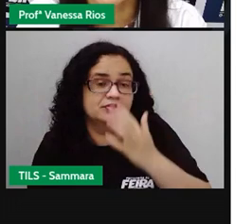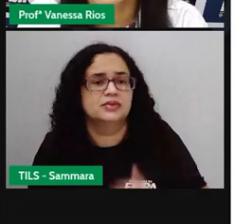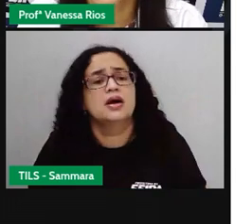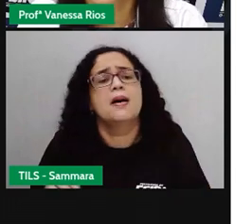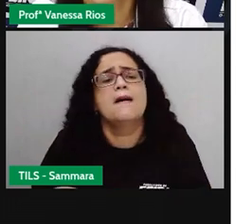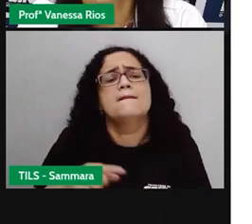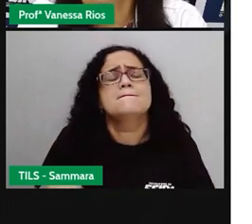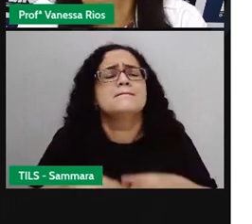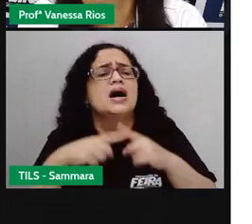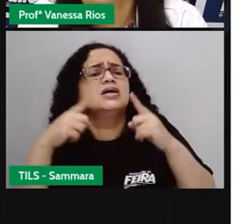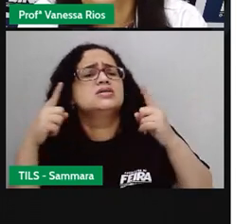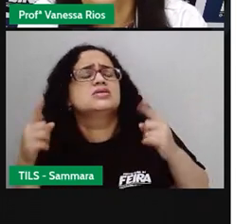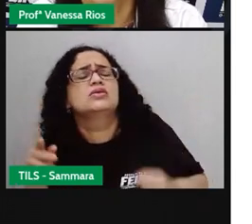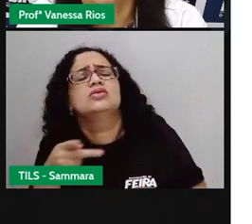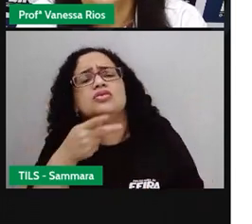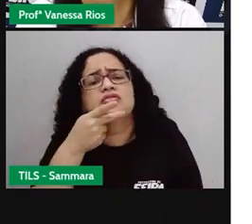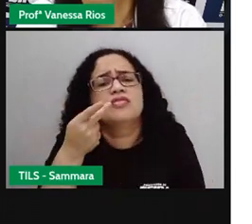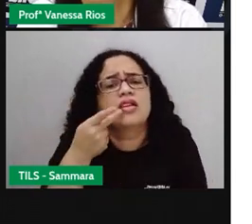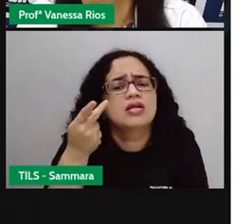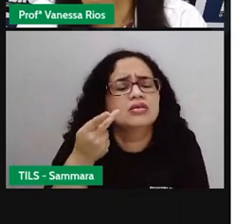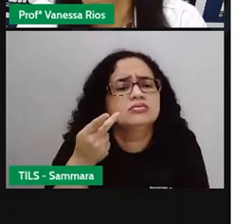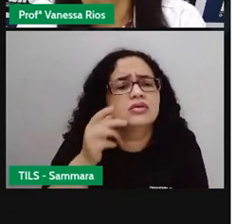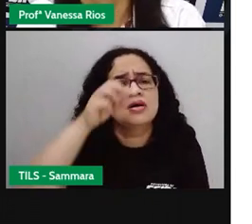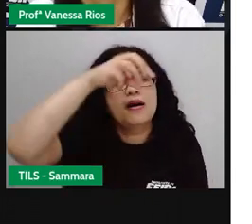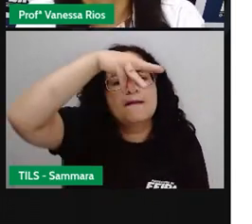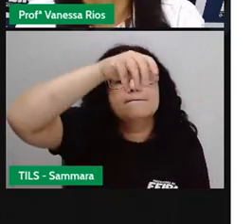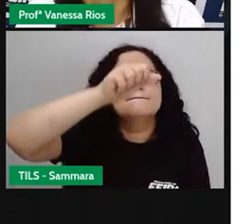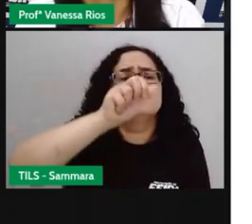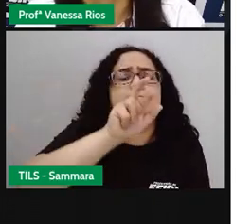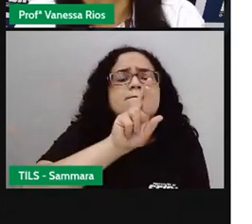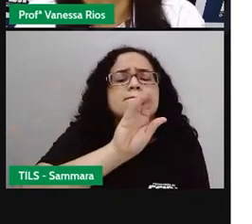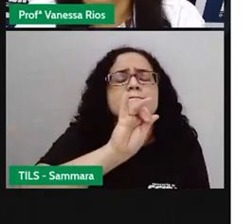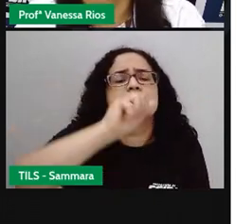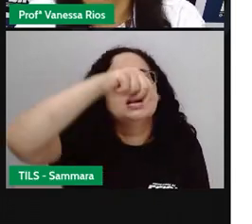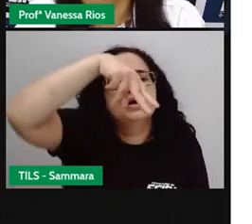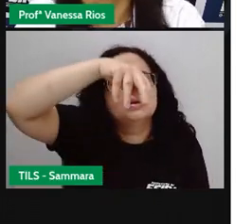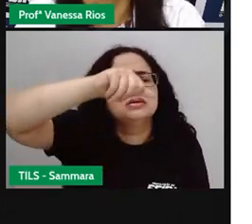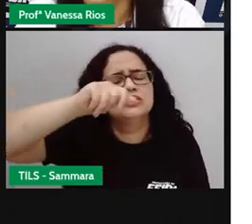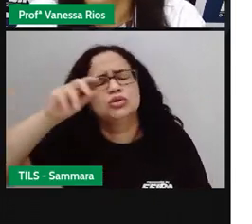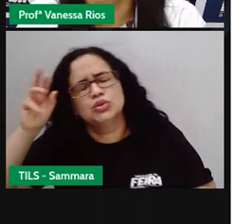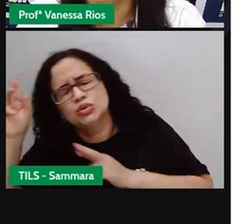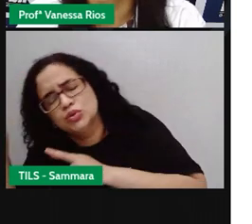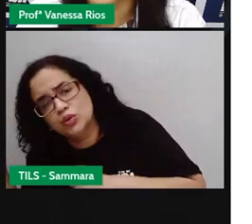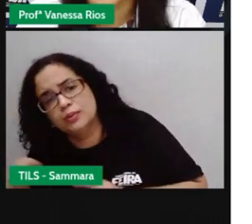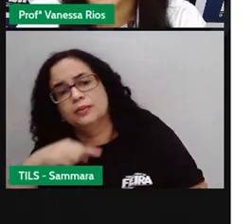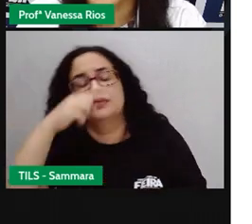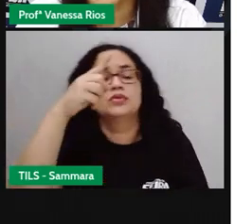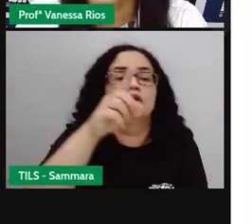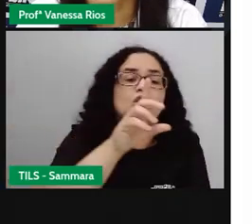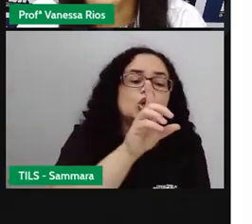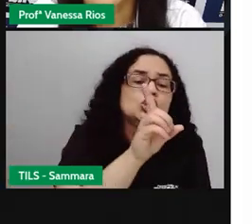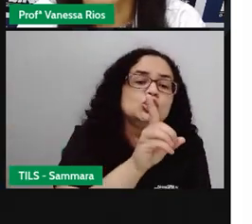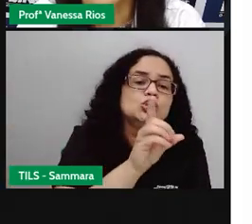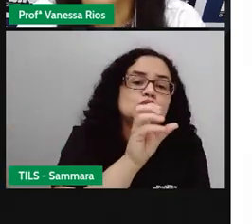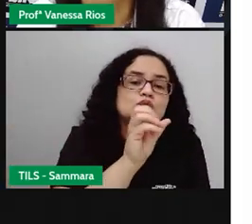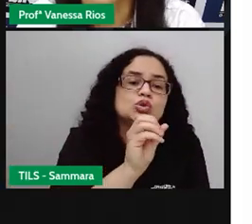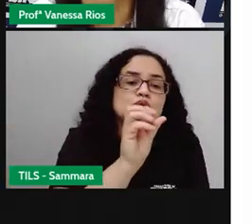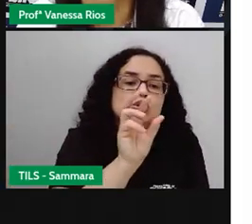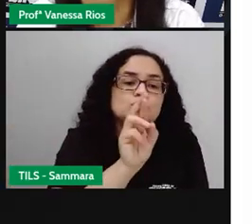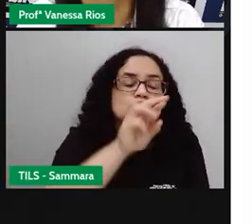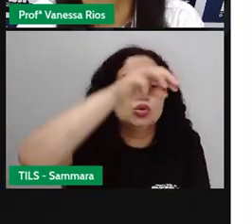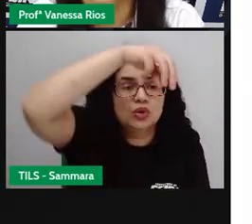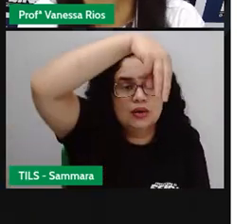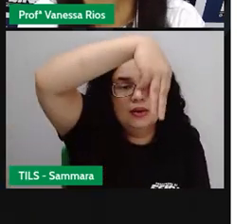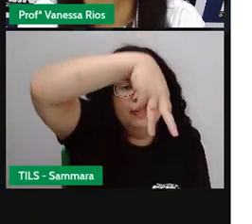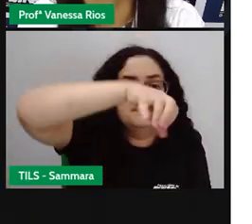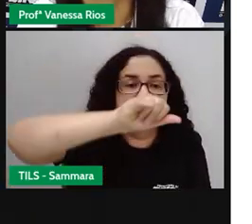Mas, quando a gente diz assim, Marina dormirá em breve. Dormirá. Se refere a